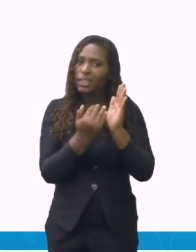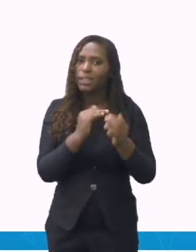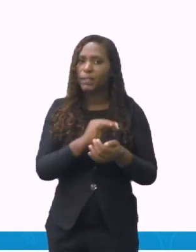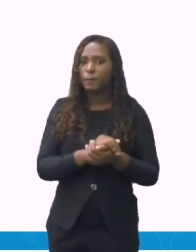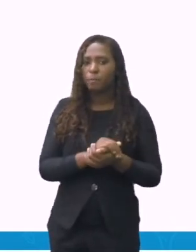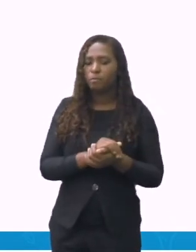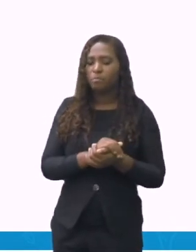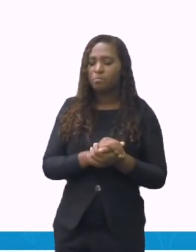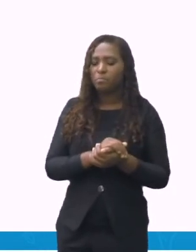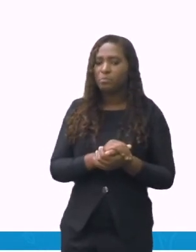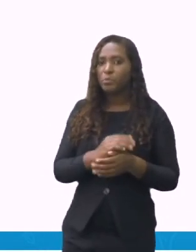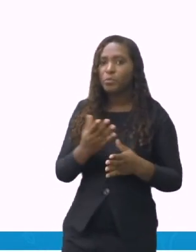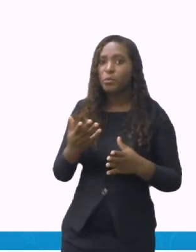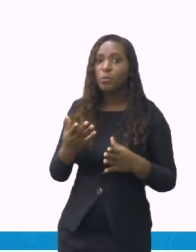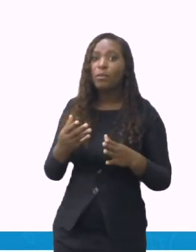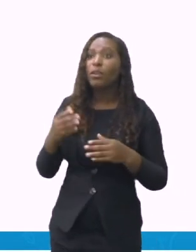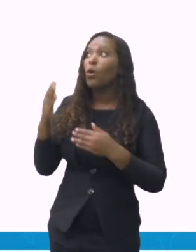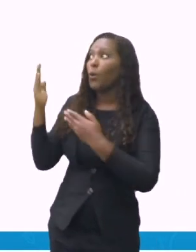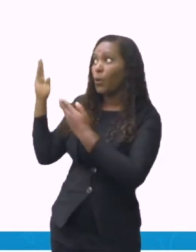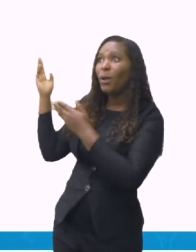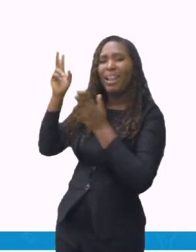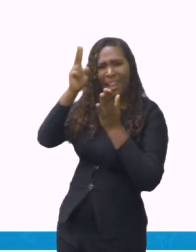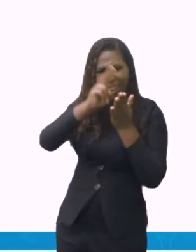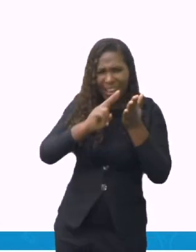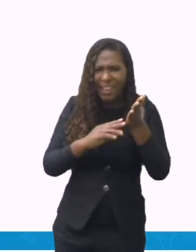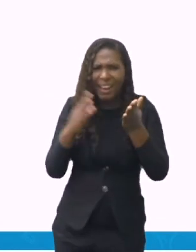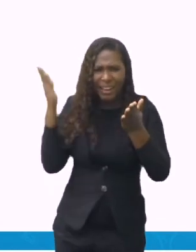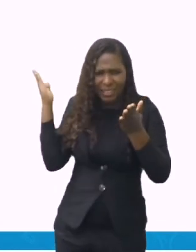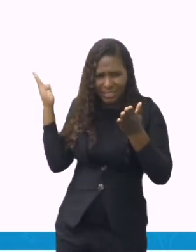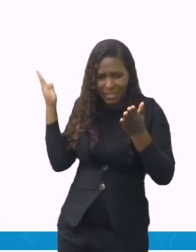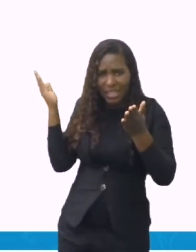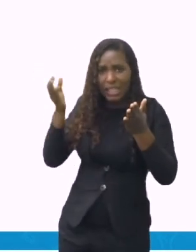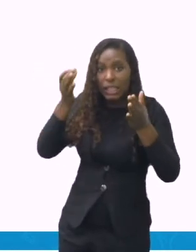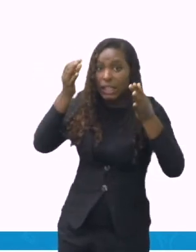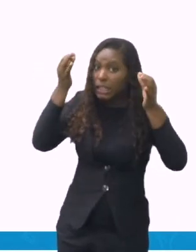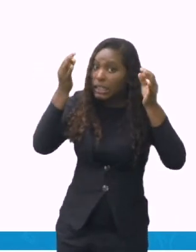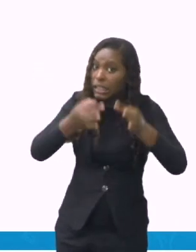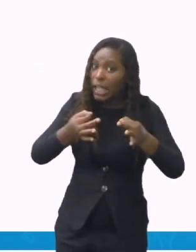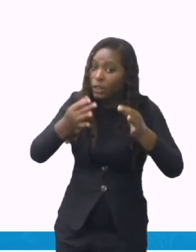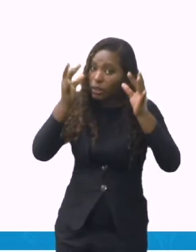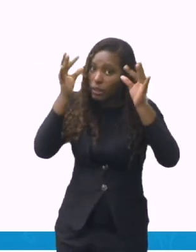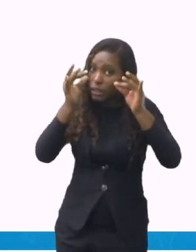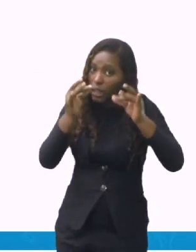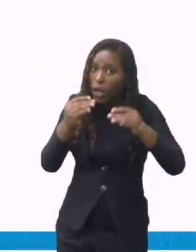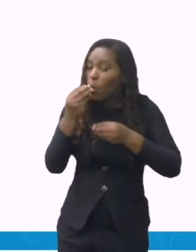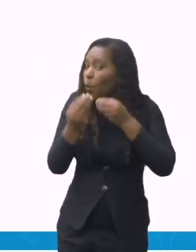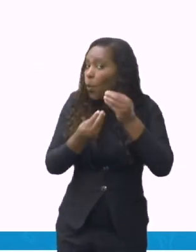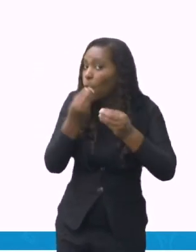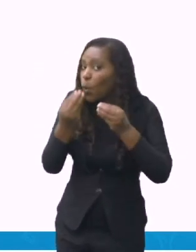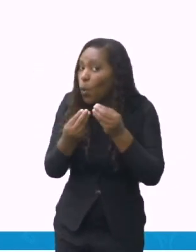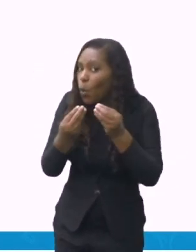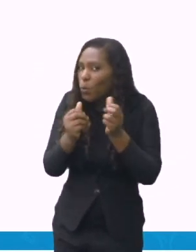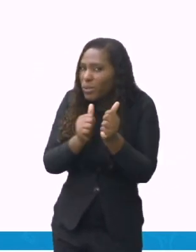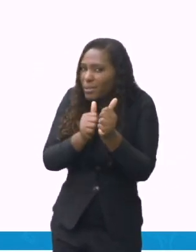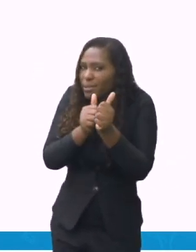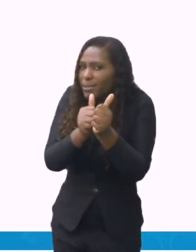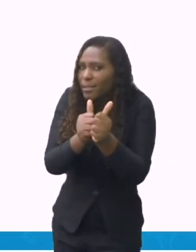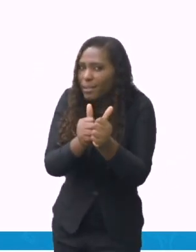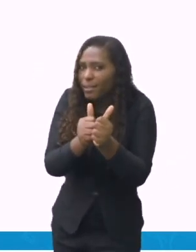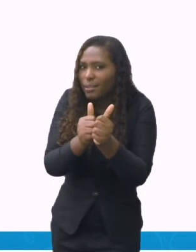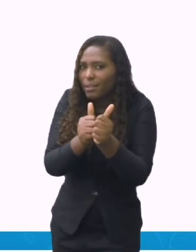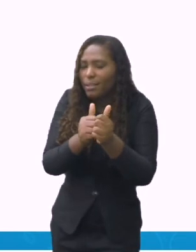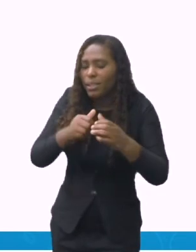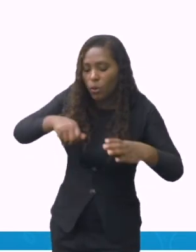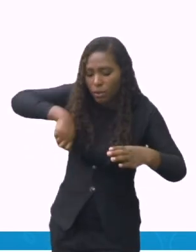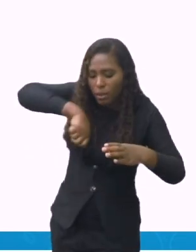e leve ao fogo baixo. Mexer sempre, até tudo se desprender do fundo